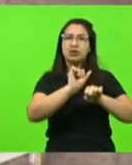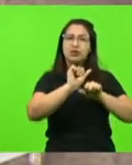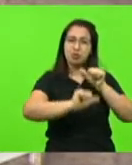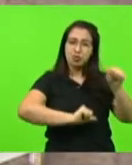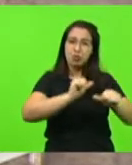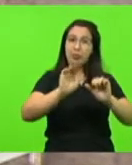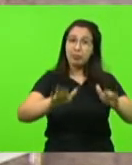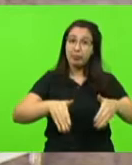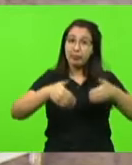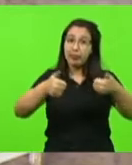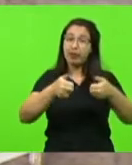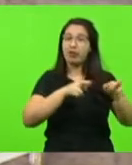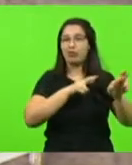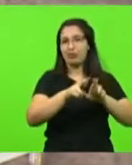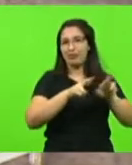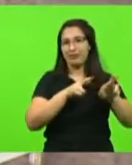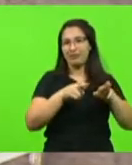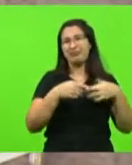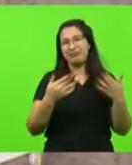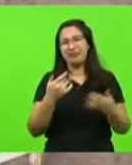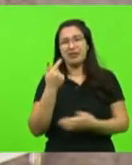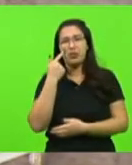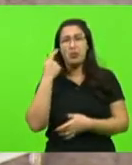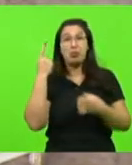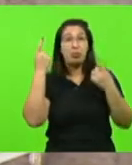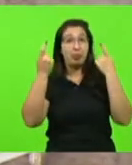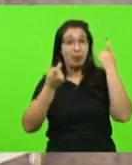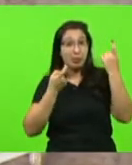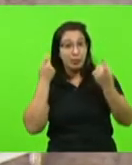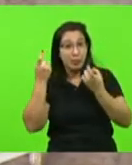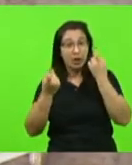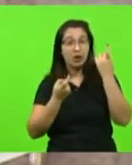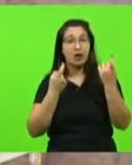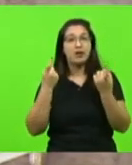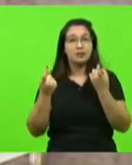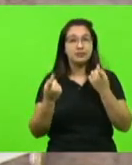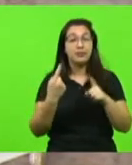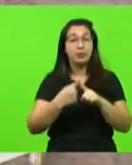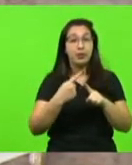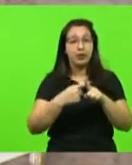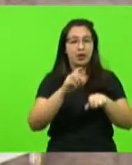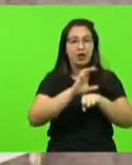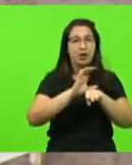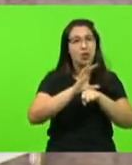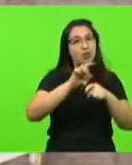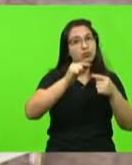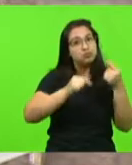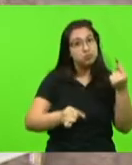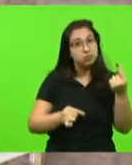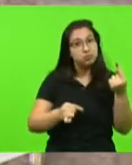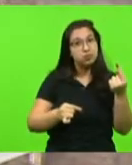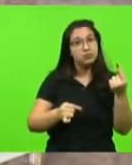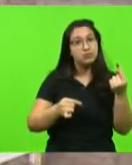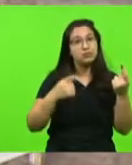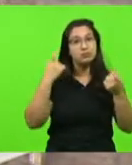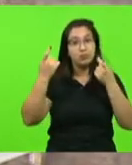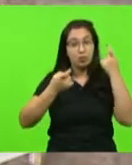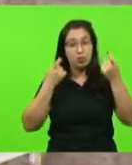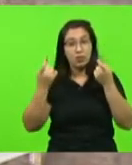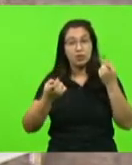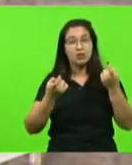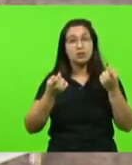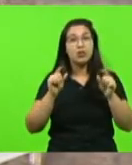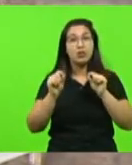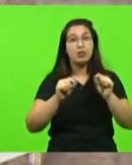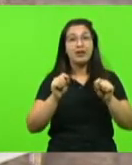Então, eu vejo com preocupação, apesar da inconstitucionalidade, vejo com preocupação mais vinculação de